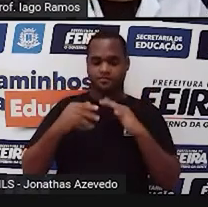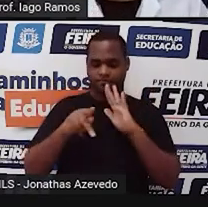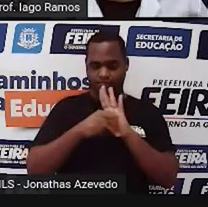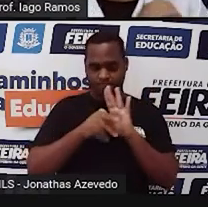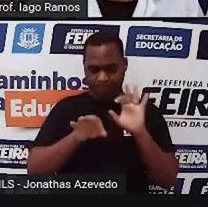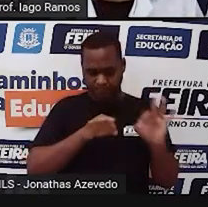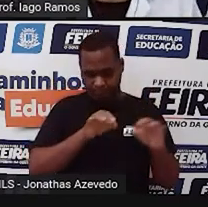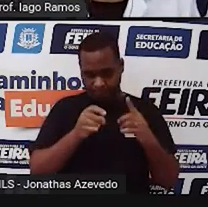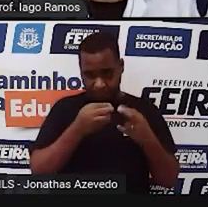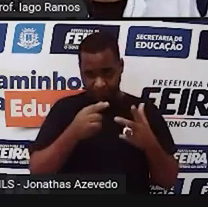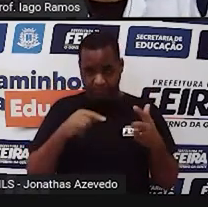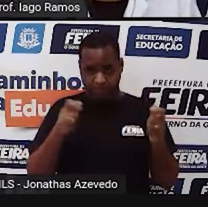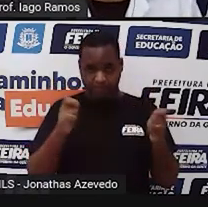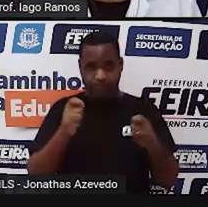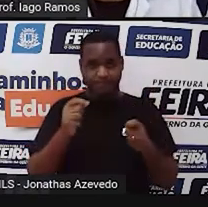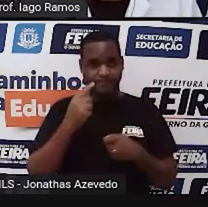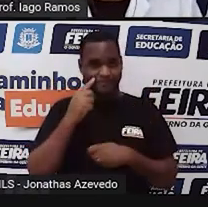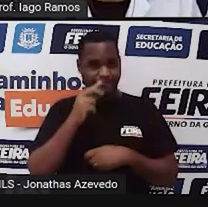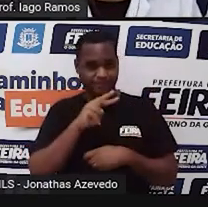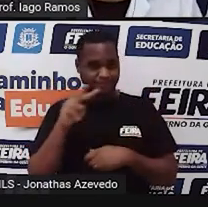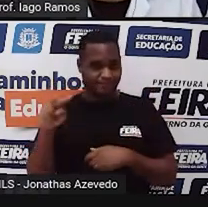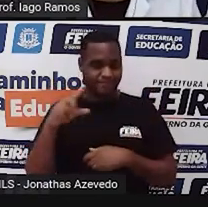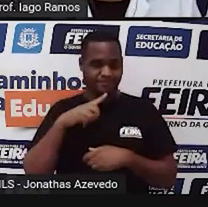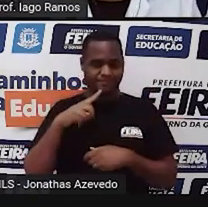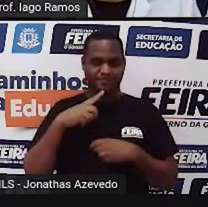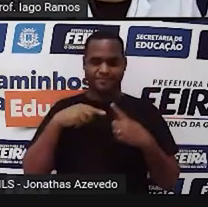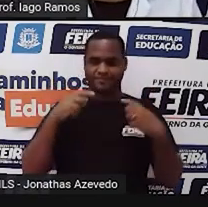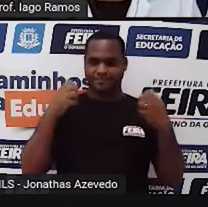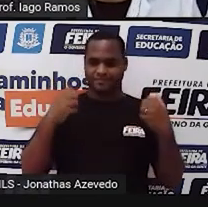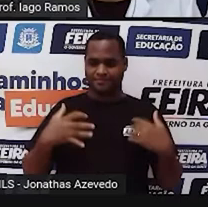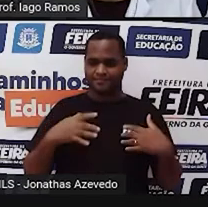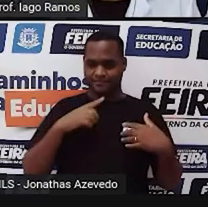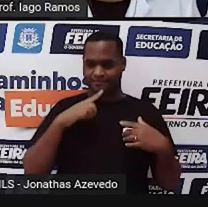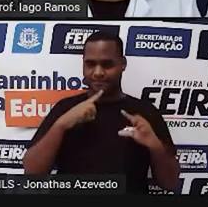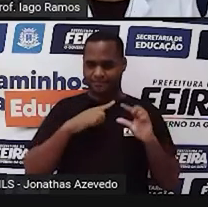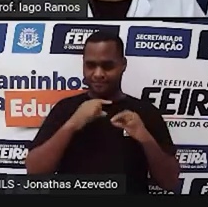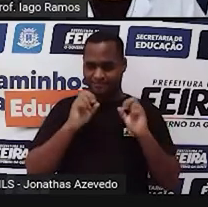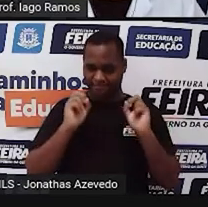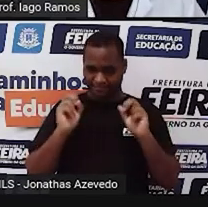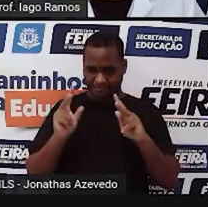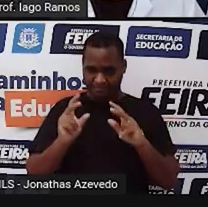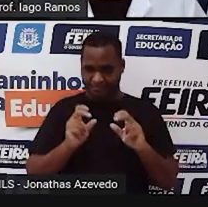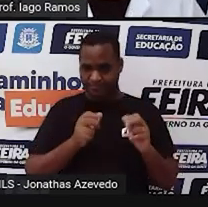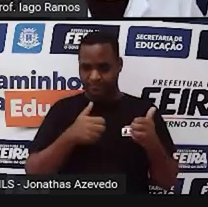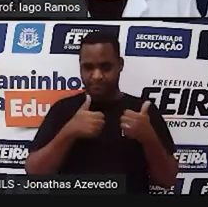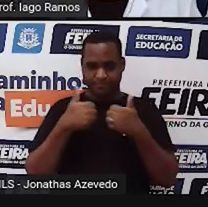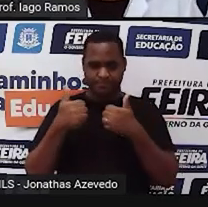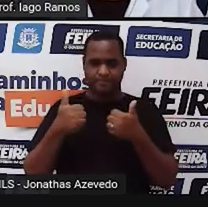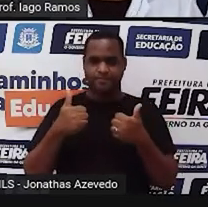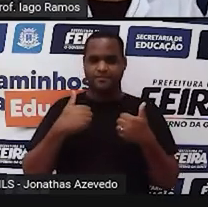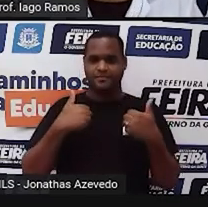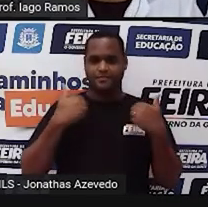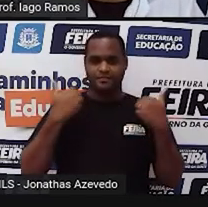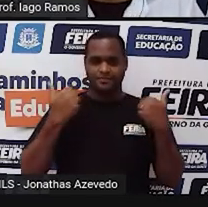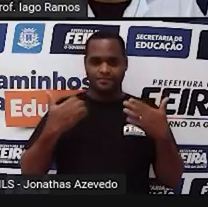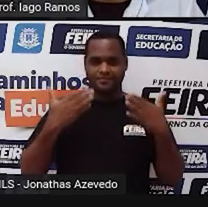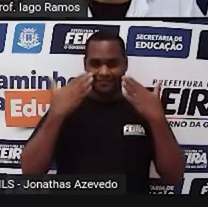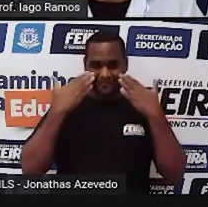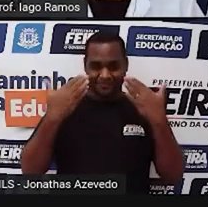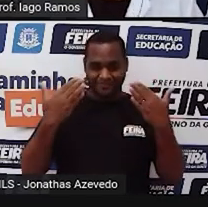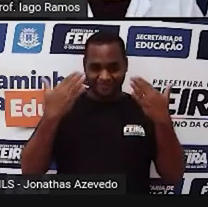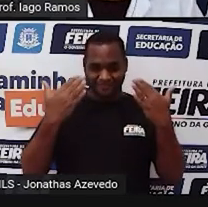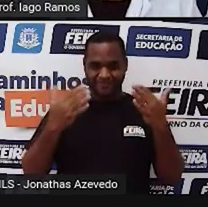o que a gente acabou vendo lá na aula anterior, certo? Mas antes, né? Deixa eu me apresentar, não posso